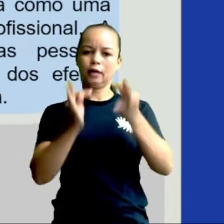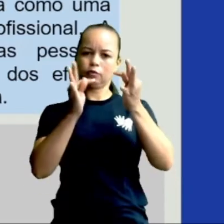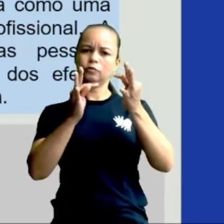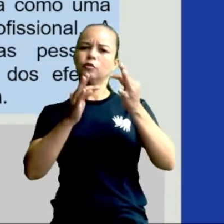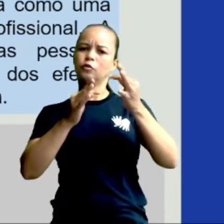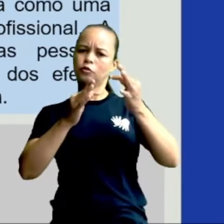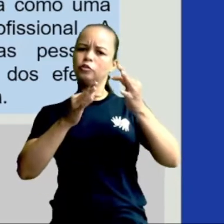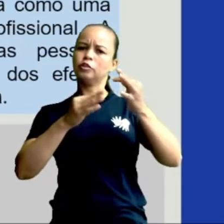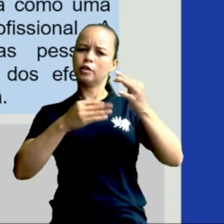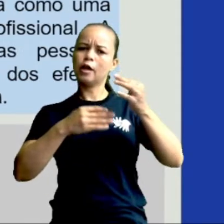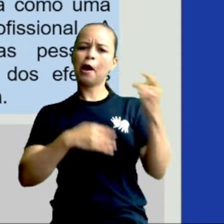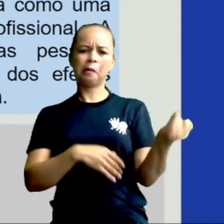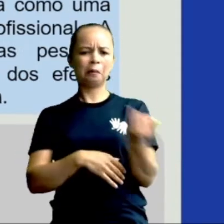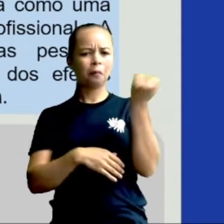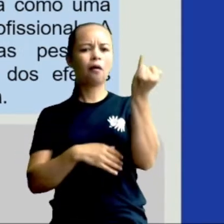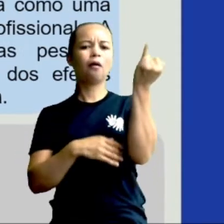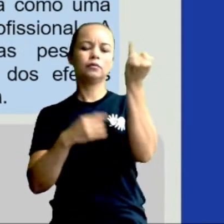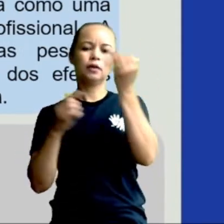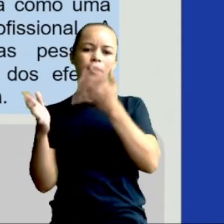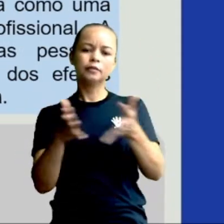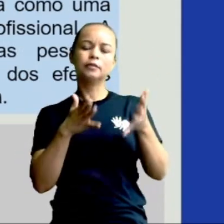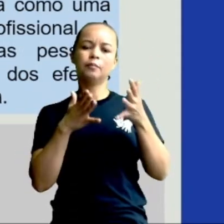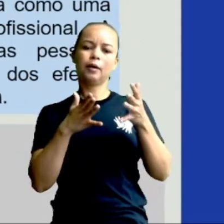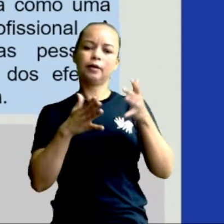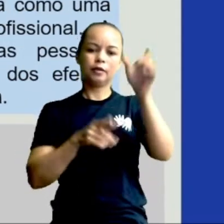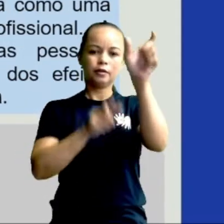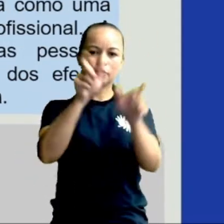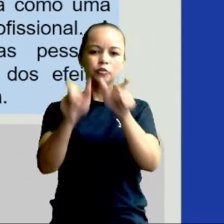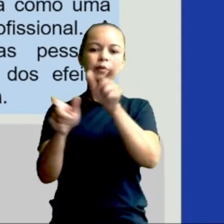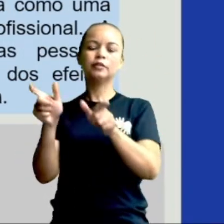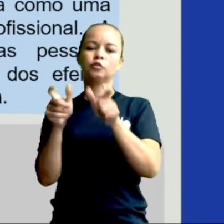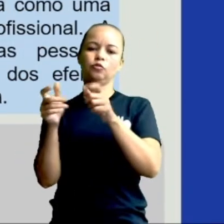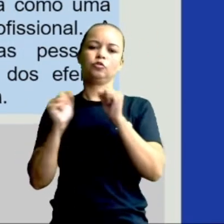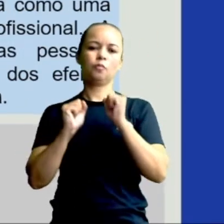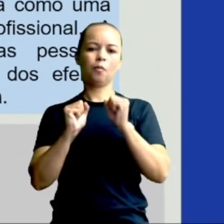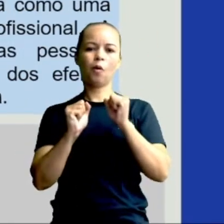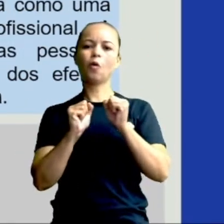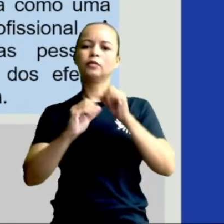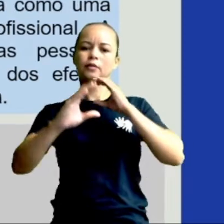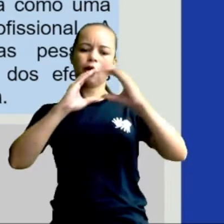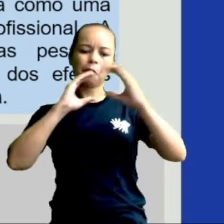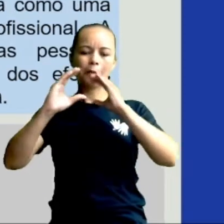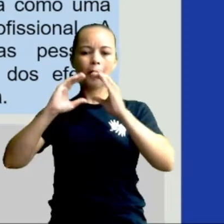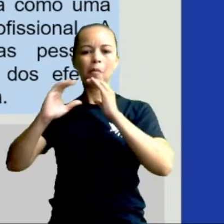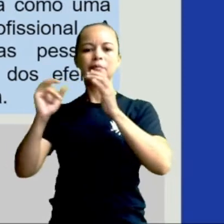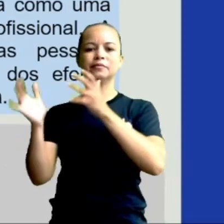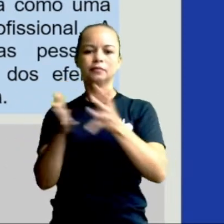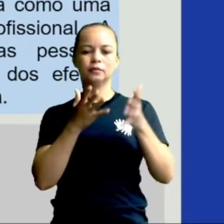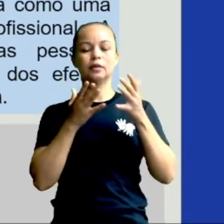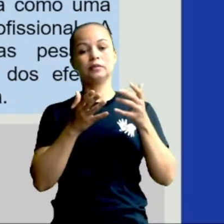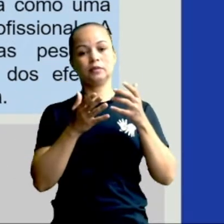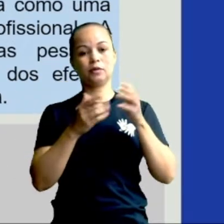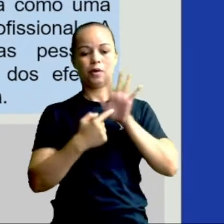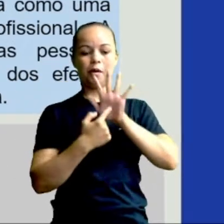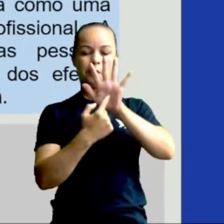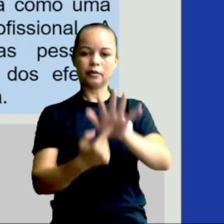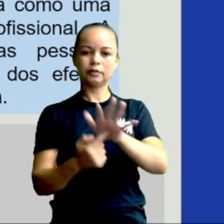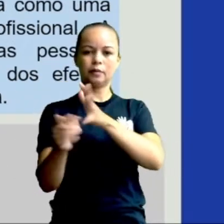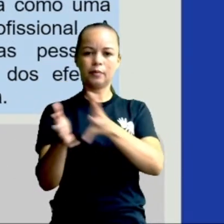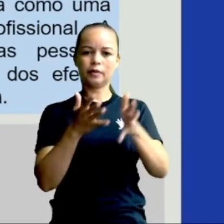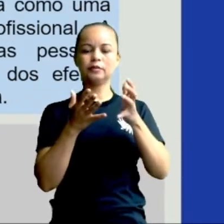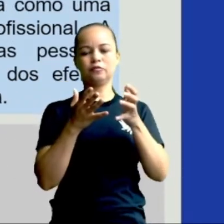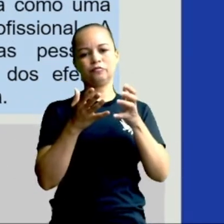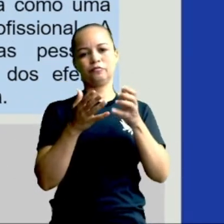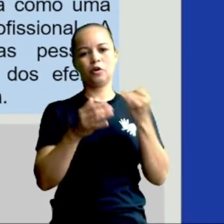importantíssimo para que as pessoas possam se comunicar e se apresentar como uma peça fundamental no